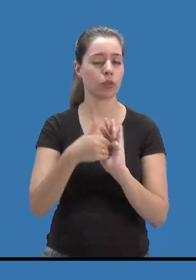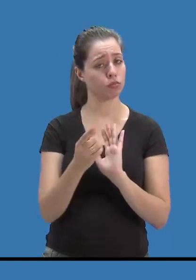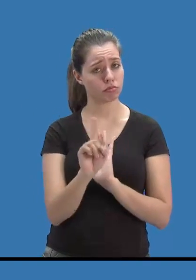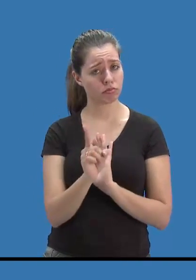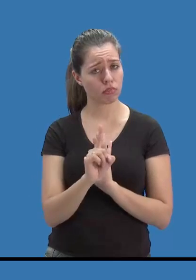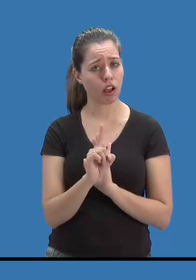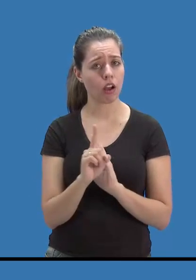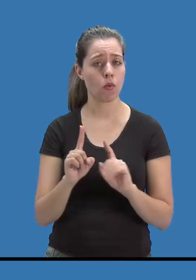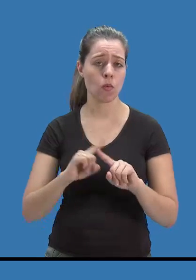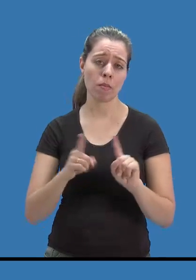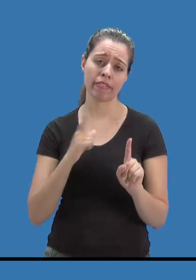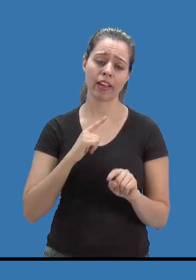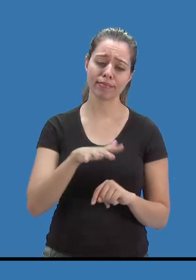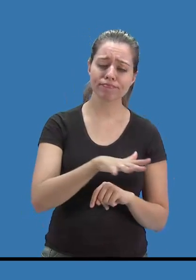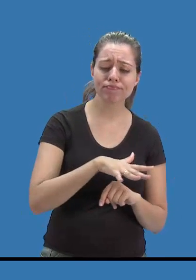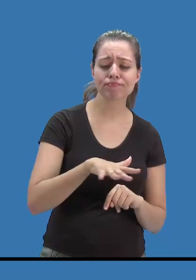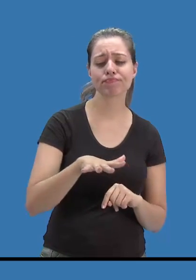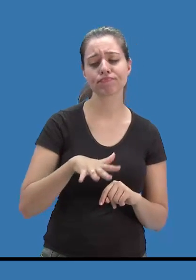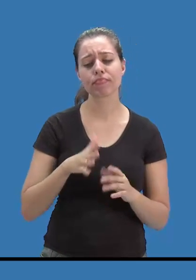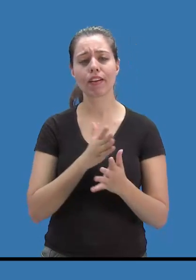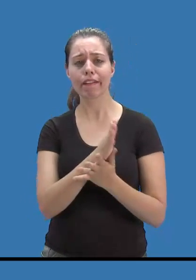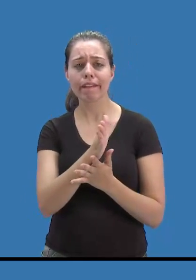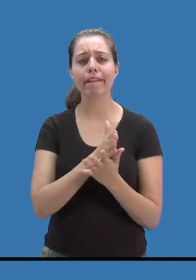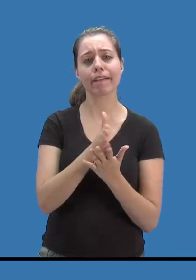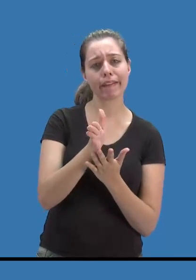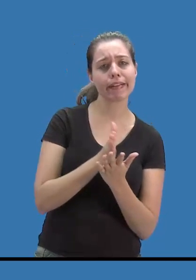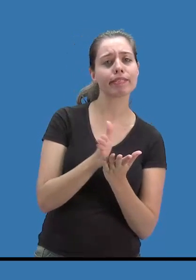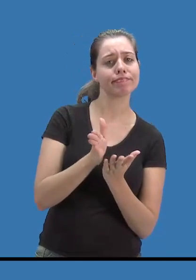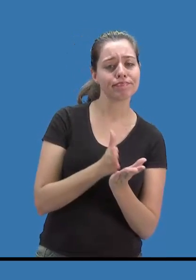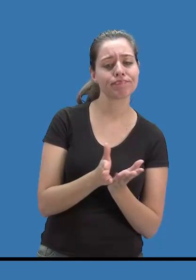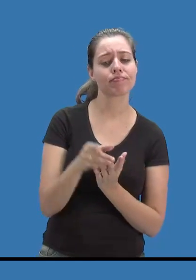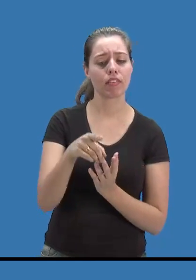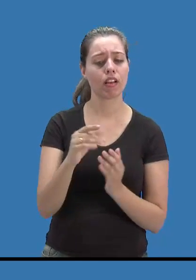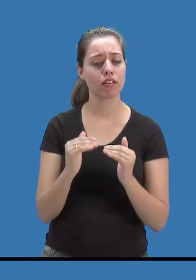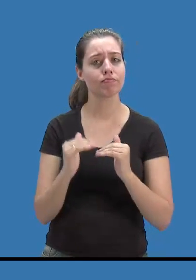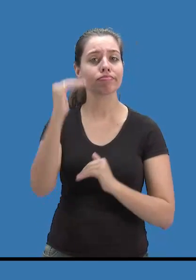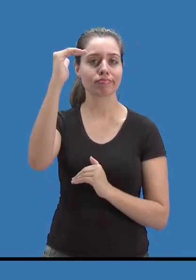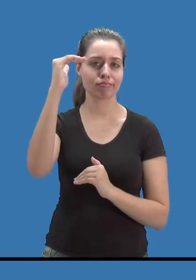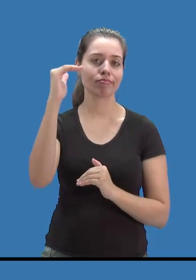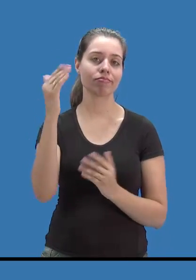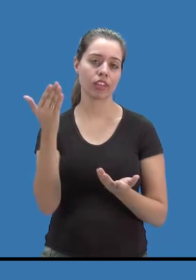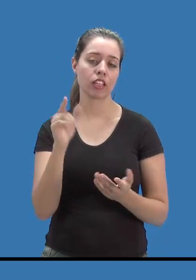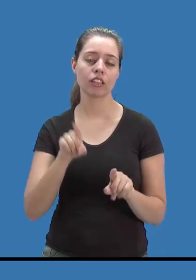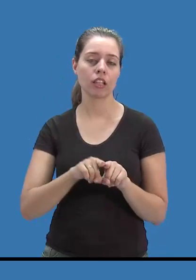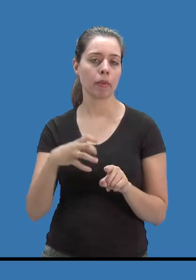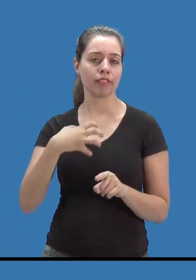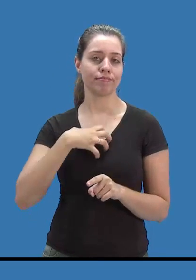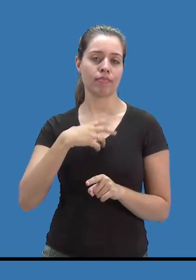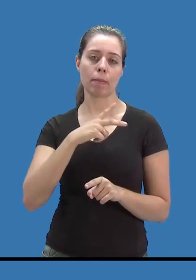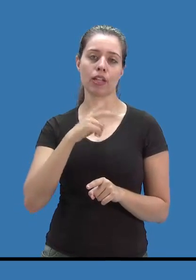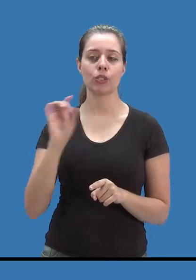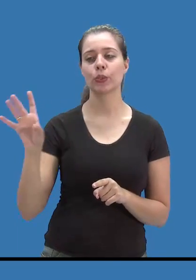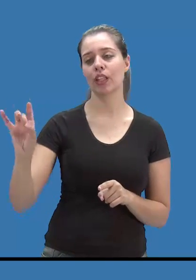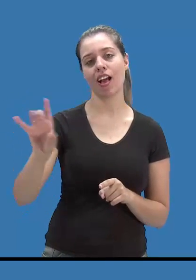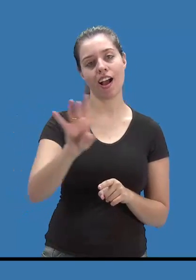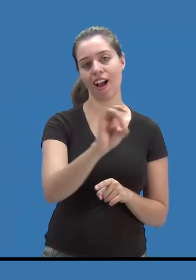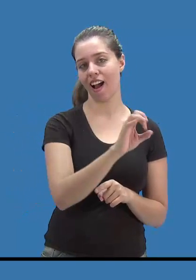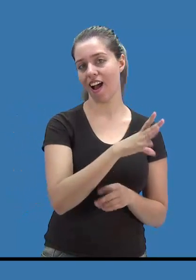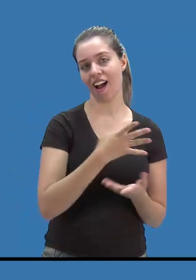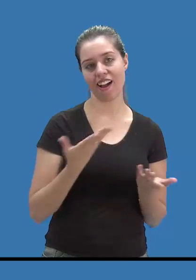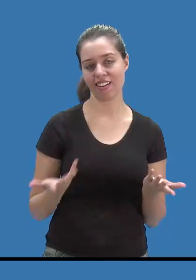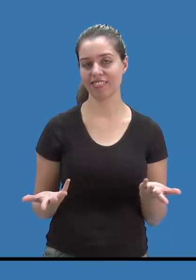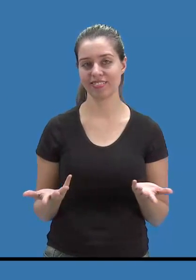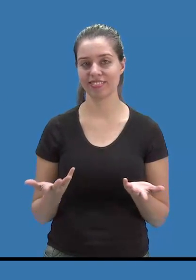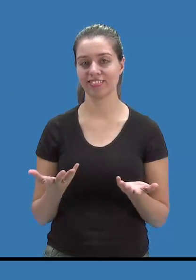isso depende dessa combinação de domínios, de capacidade que é muito individual. gente